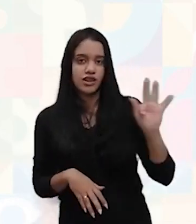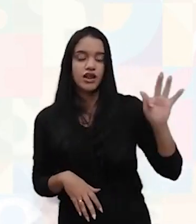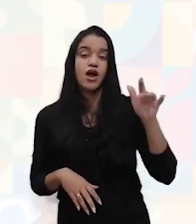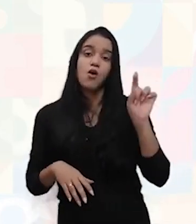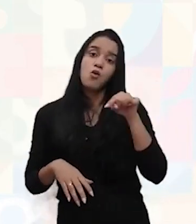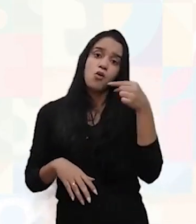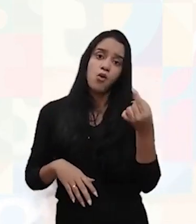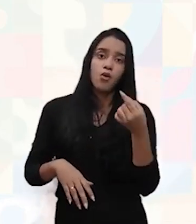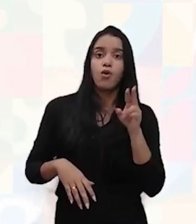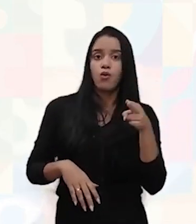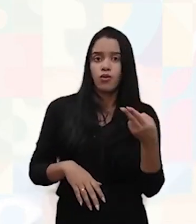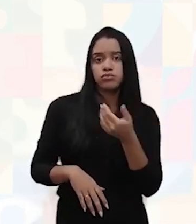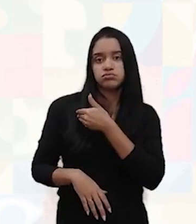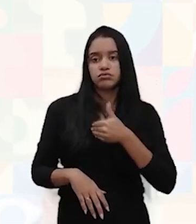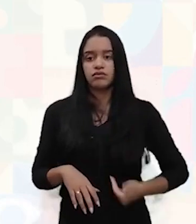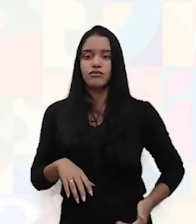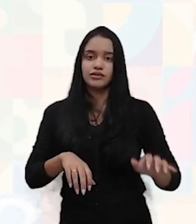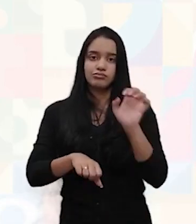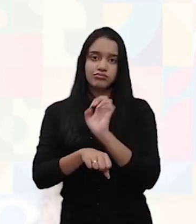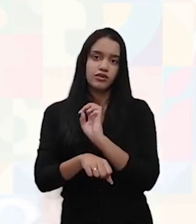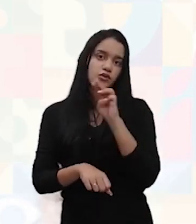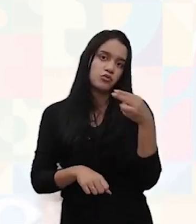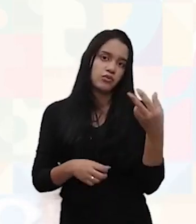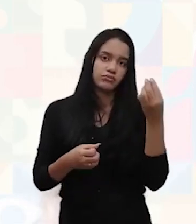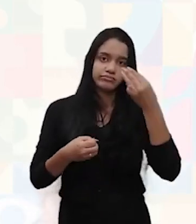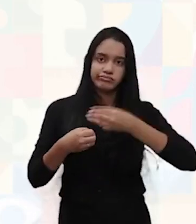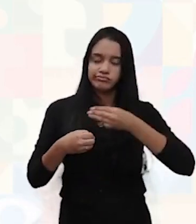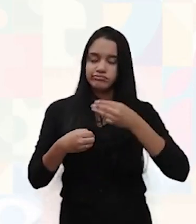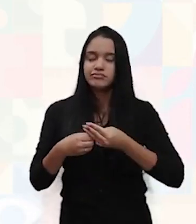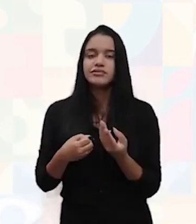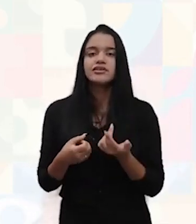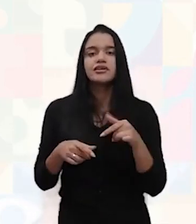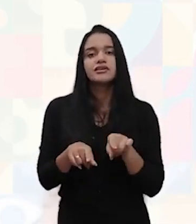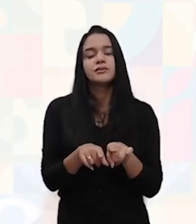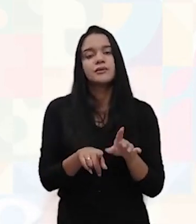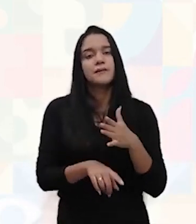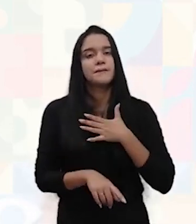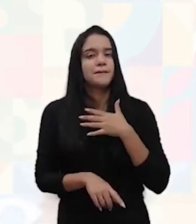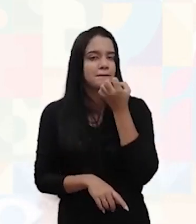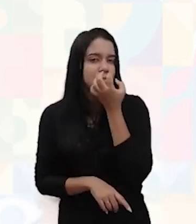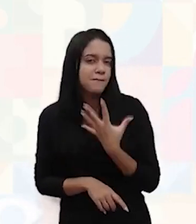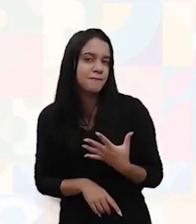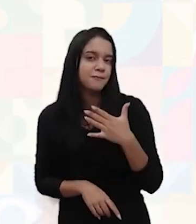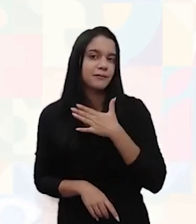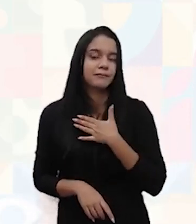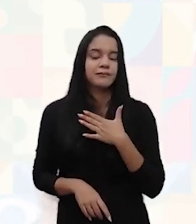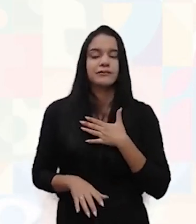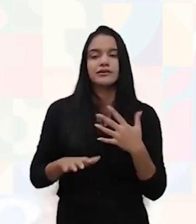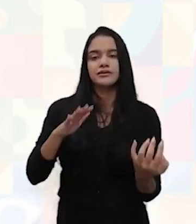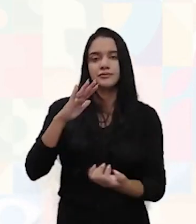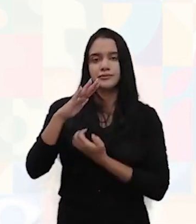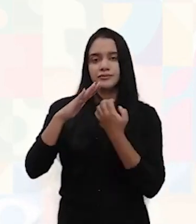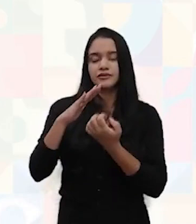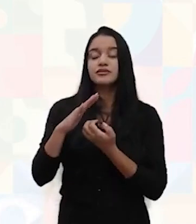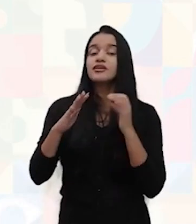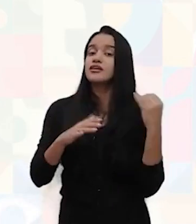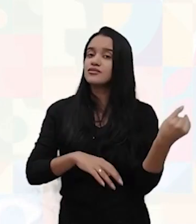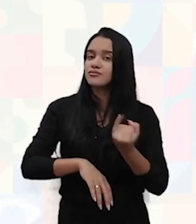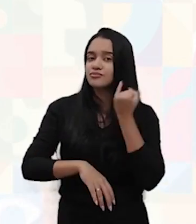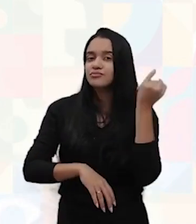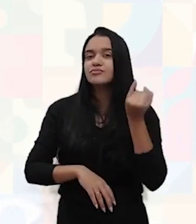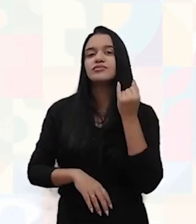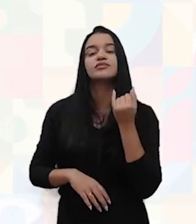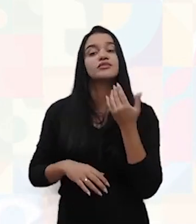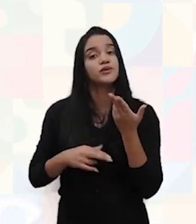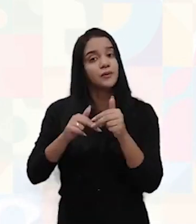estadual, ou do governo municipal, tenha um adotado que favorece a minha empresa, a atuação da minha empresa? E isso é importante você...